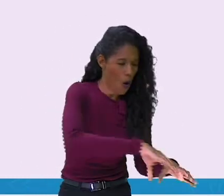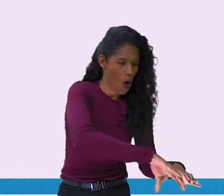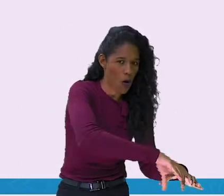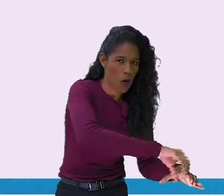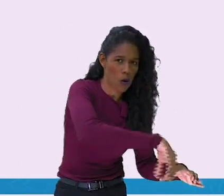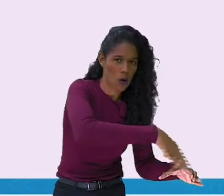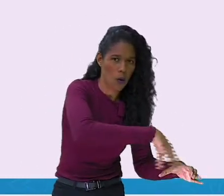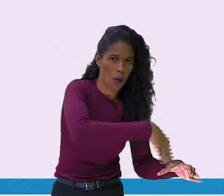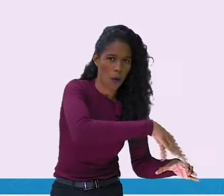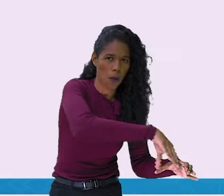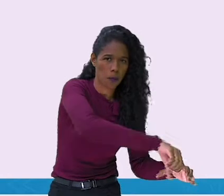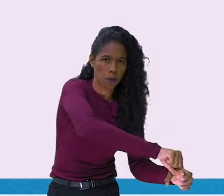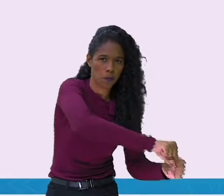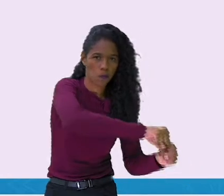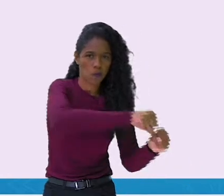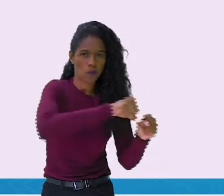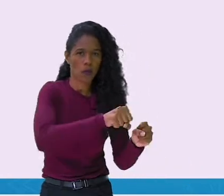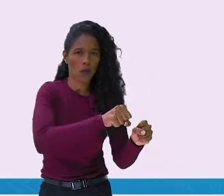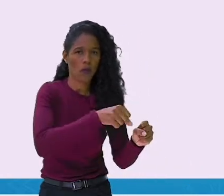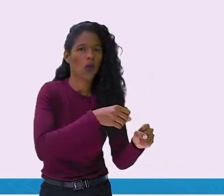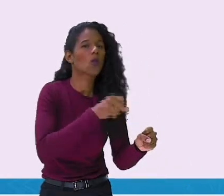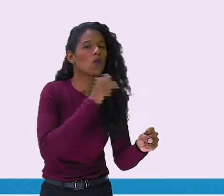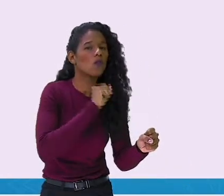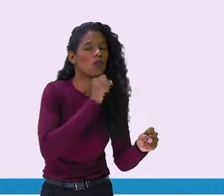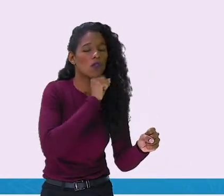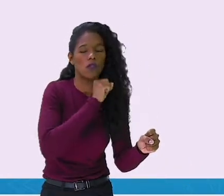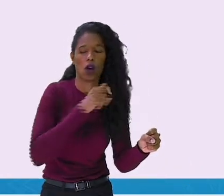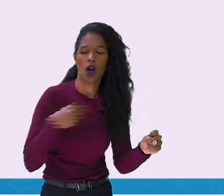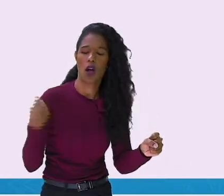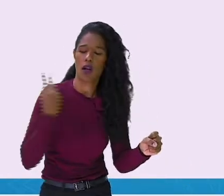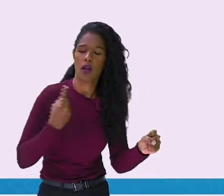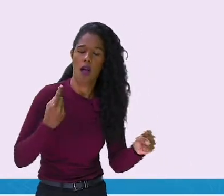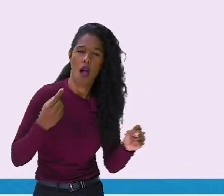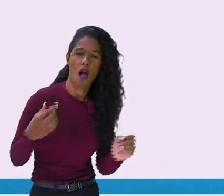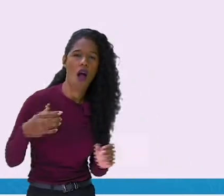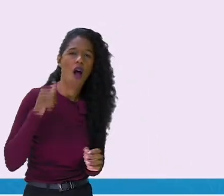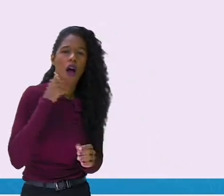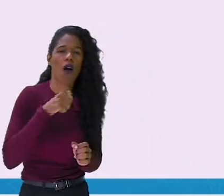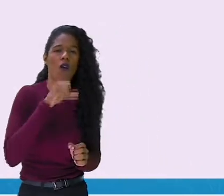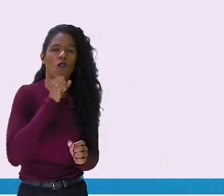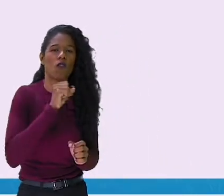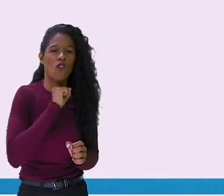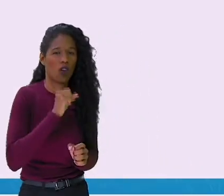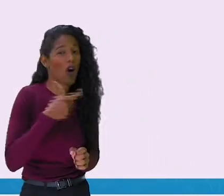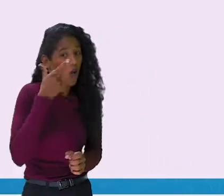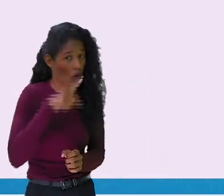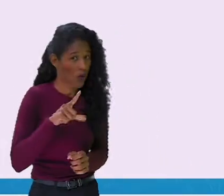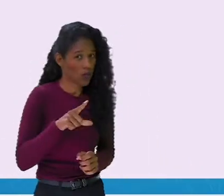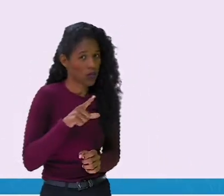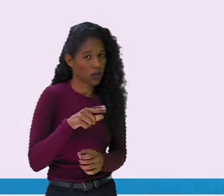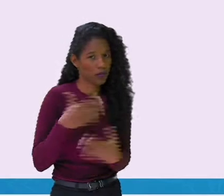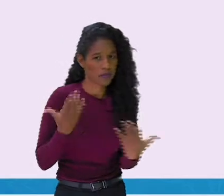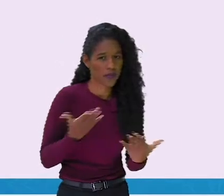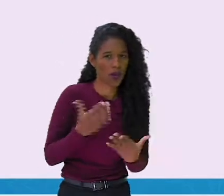rabanete e a vovó segurou no vovô. Agora consegue, não consegue, gente? Será que vai conseguir?